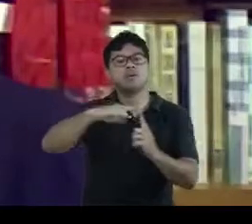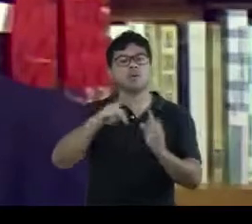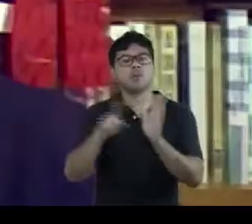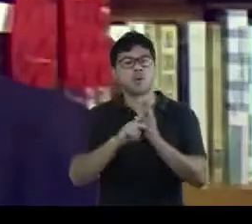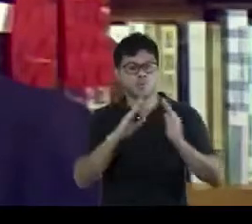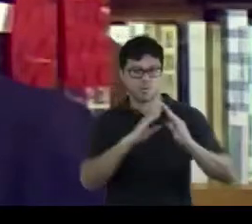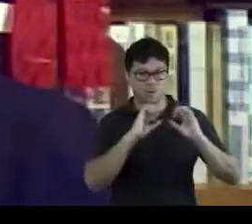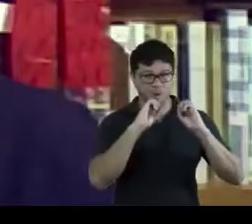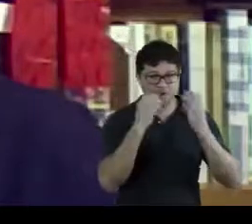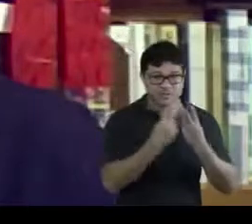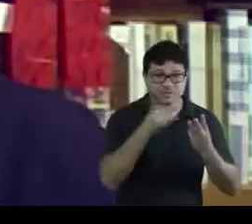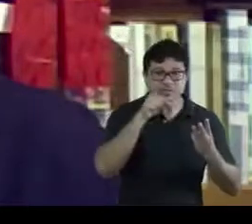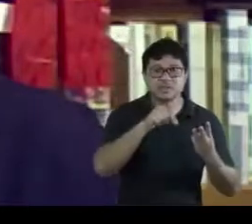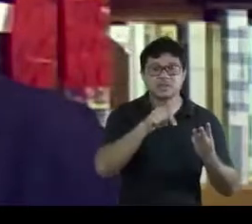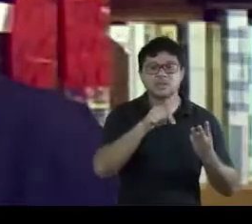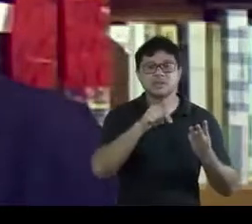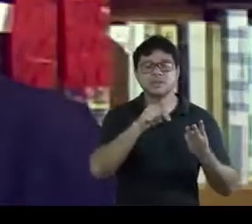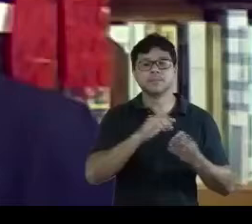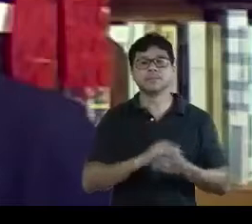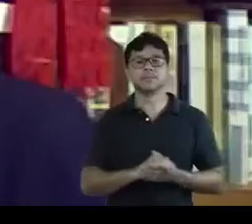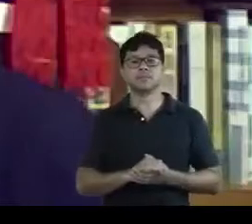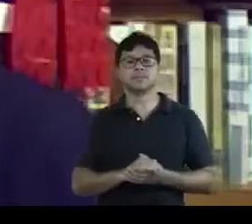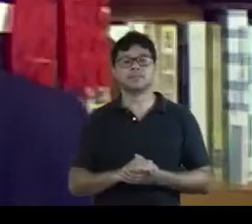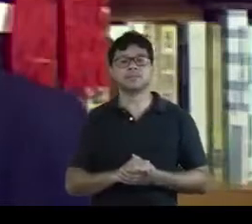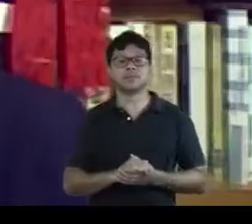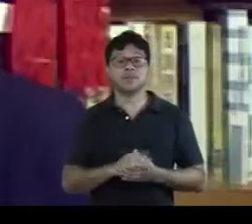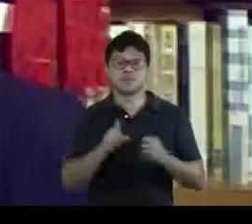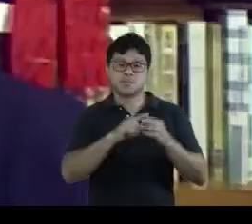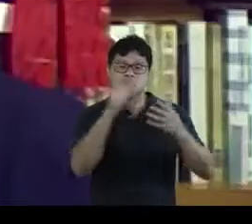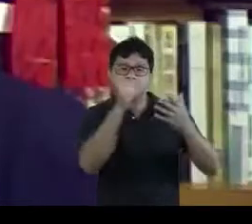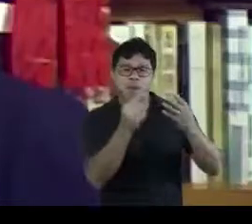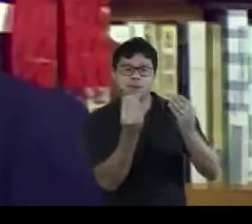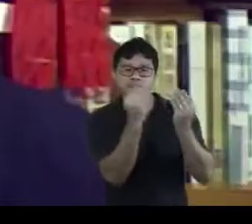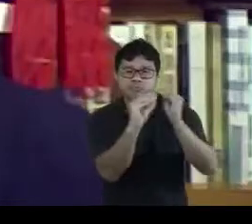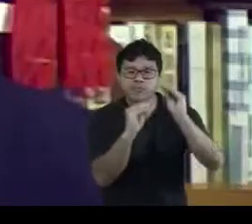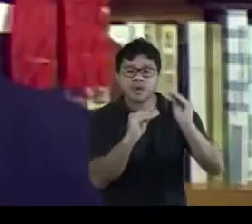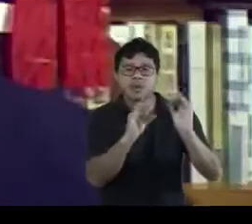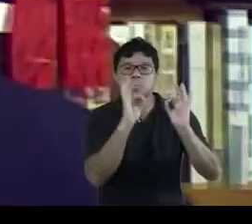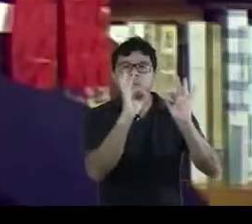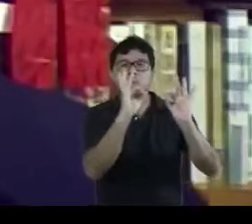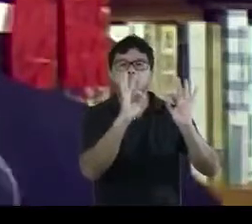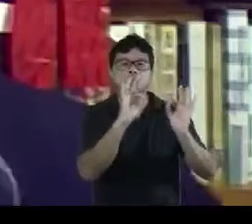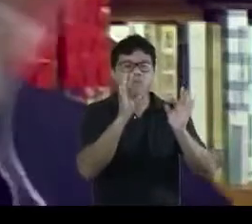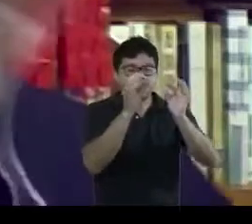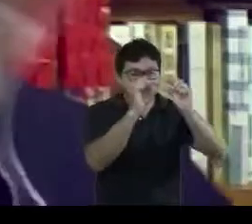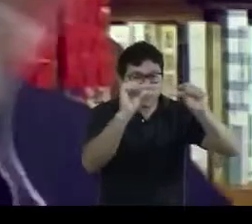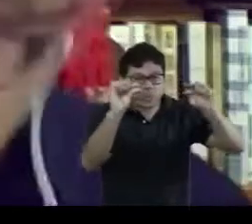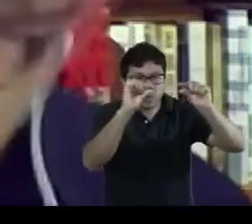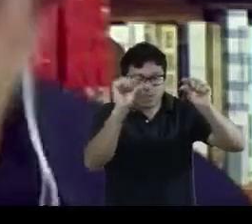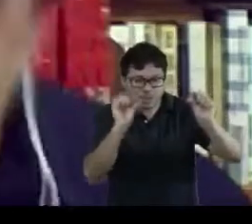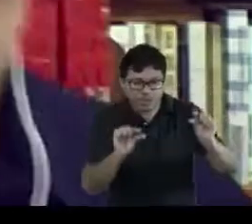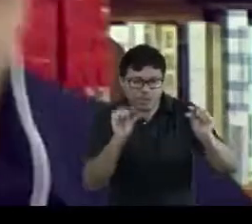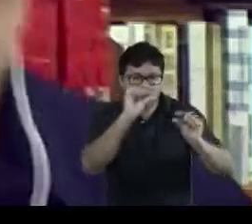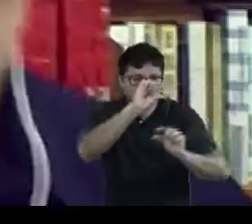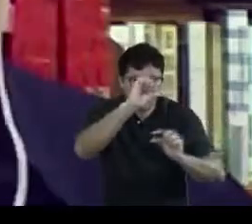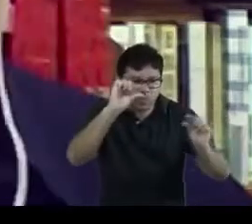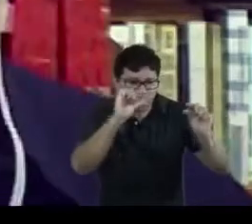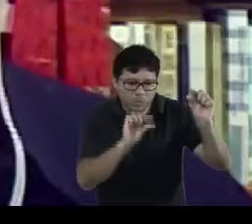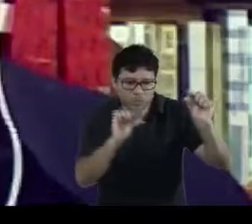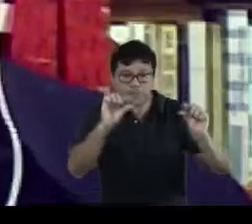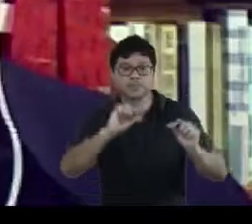na oficina de Ludwig & Briggs e com elementos decorativos, como filetes ornados.